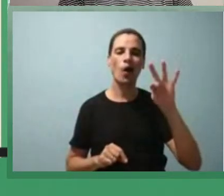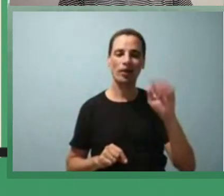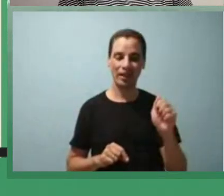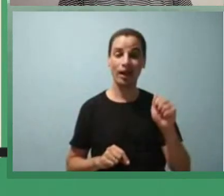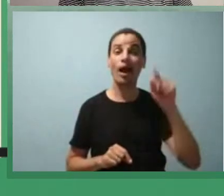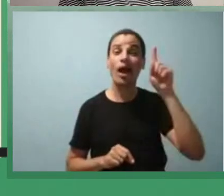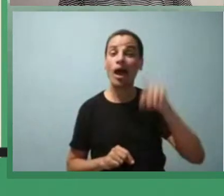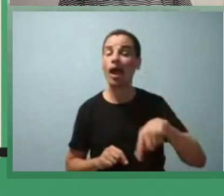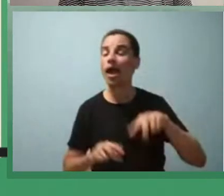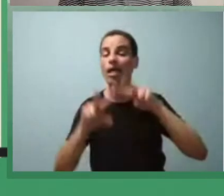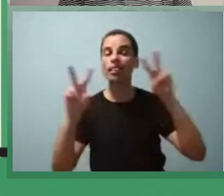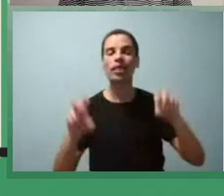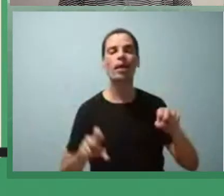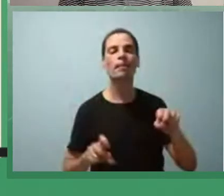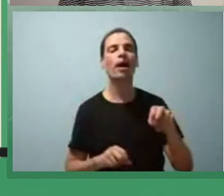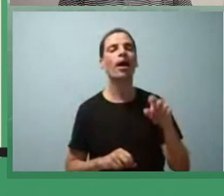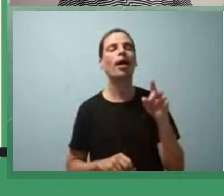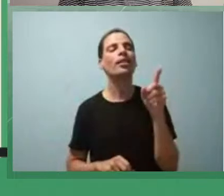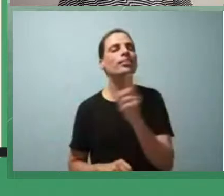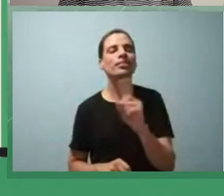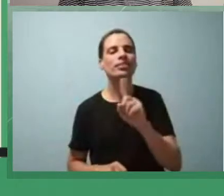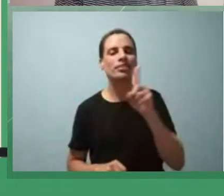da crônica é